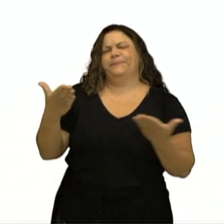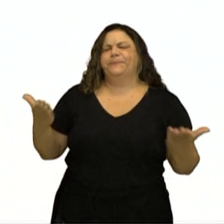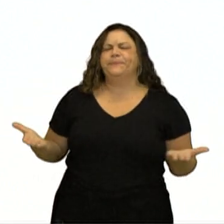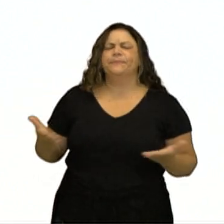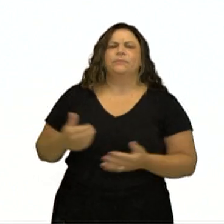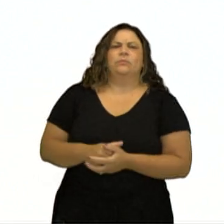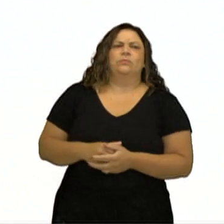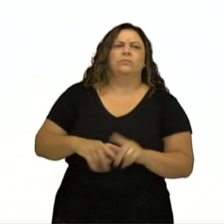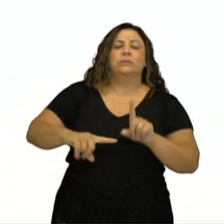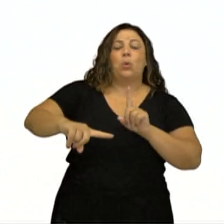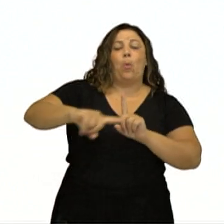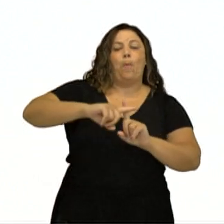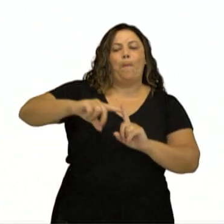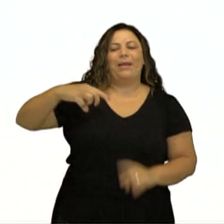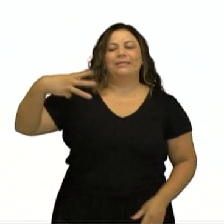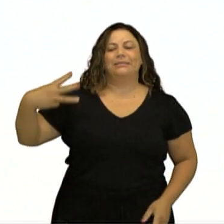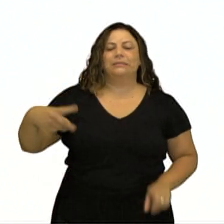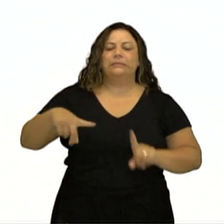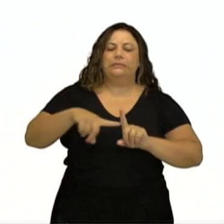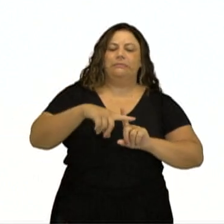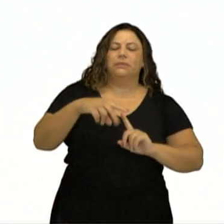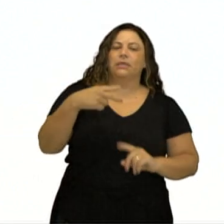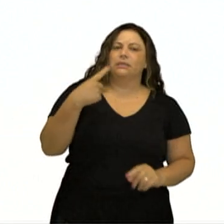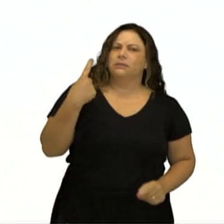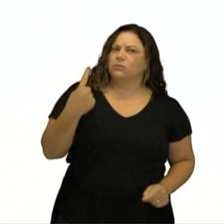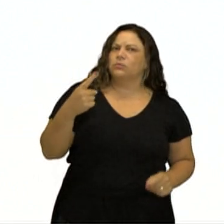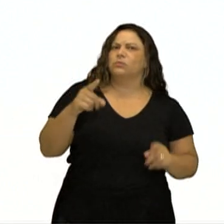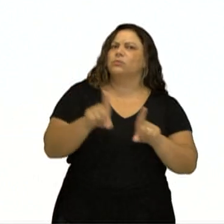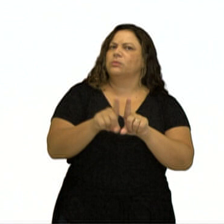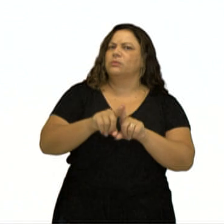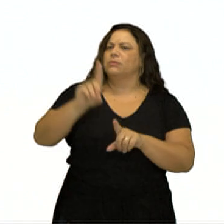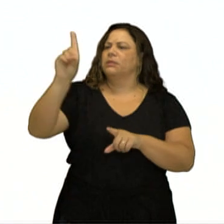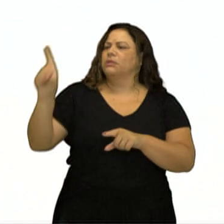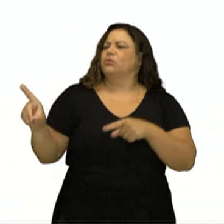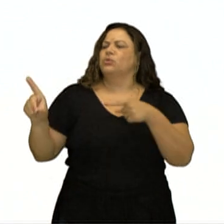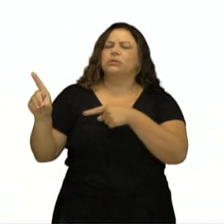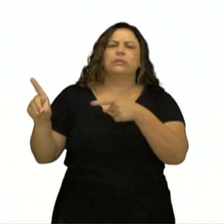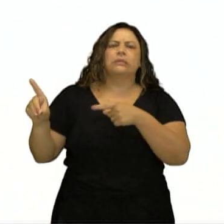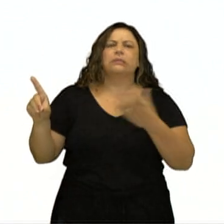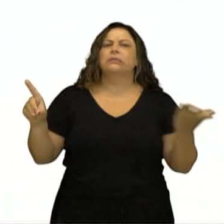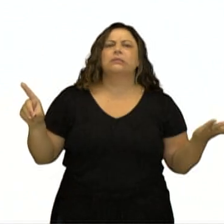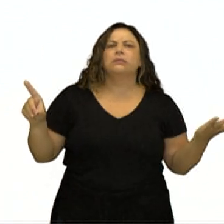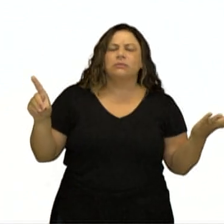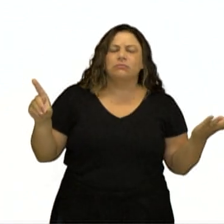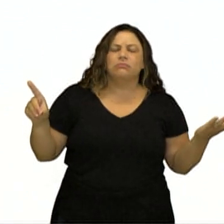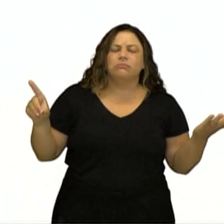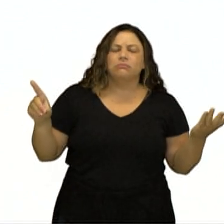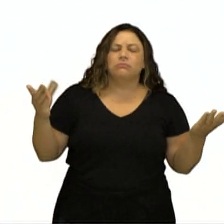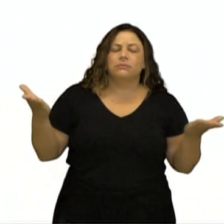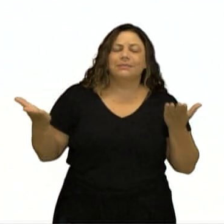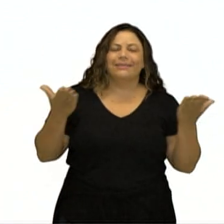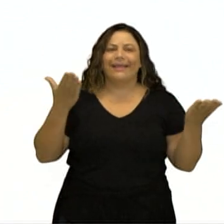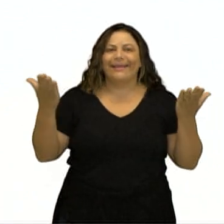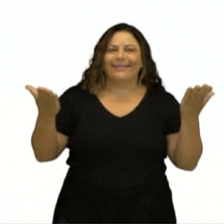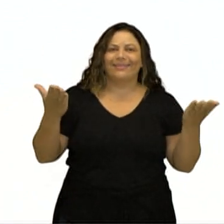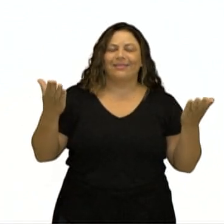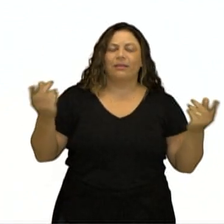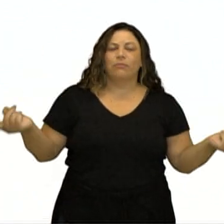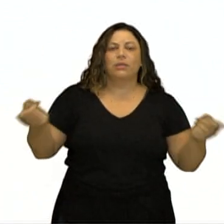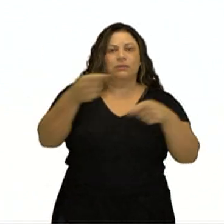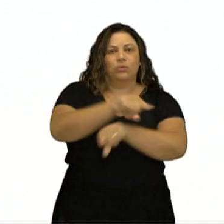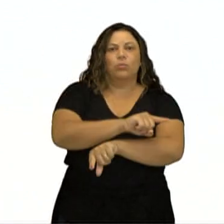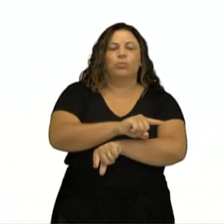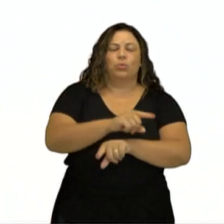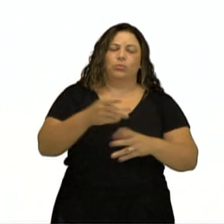mais 3 e o mais 1 também estão à direita. Mas o que então tem a ver isso daí? Para ser o oposto,